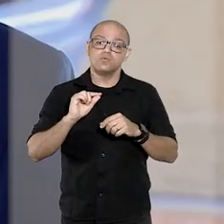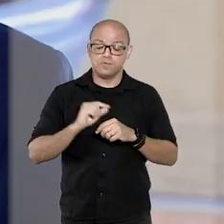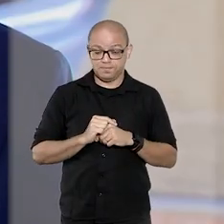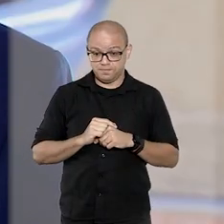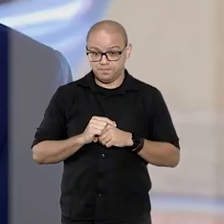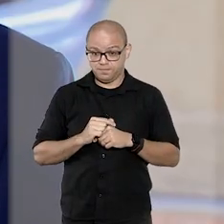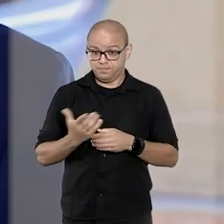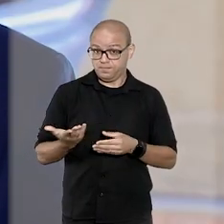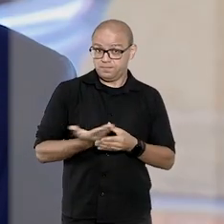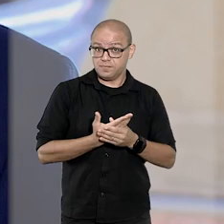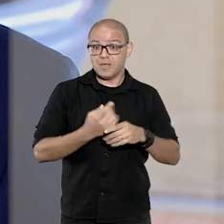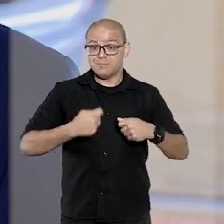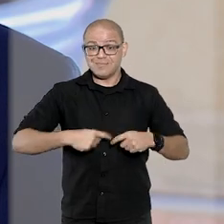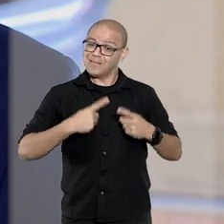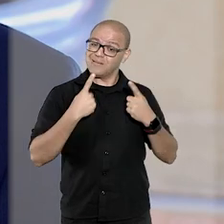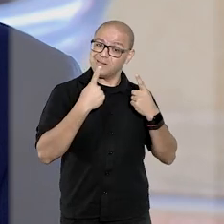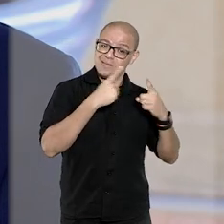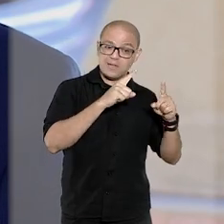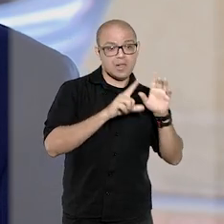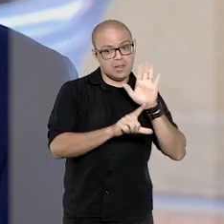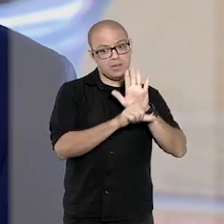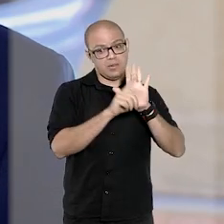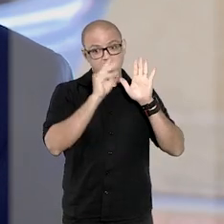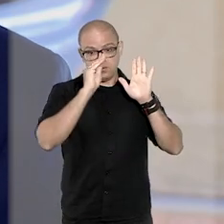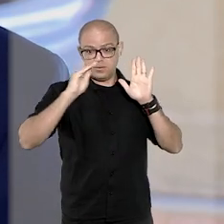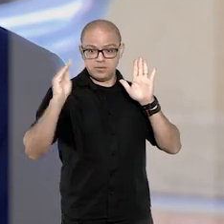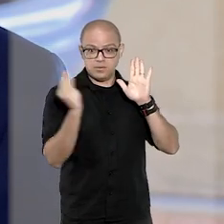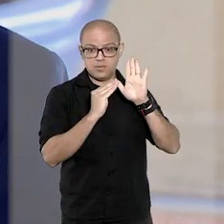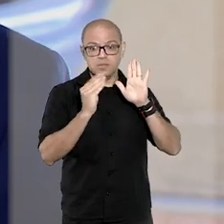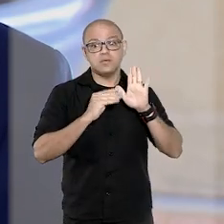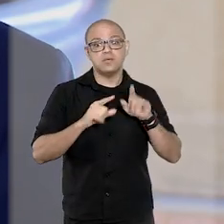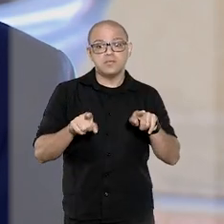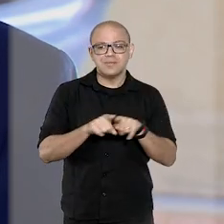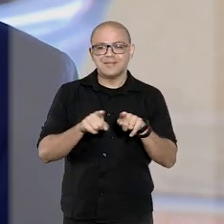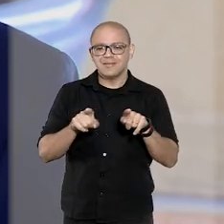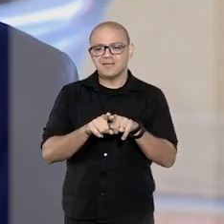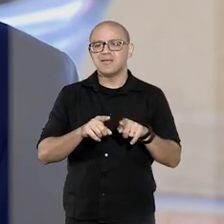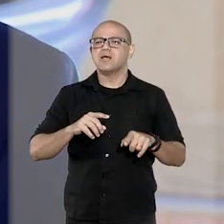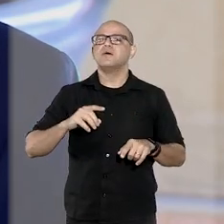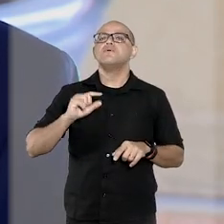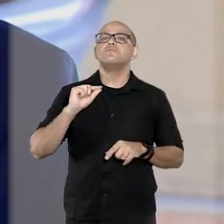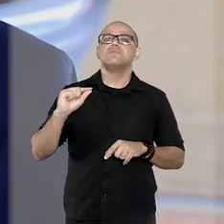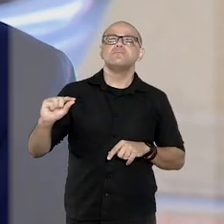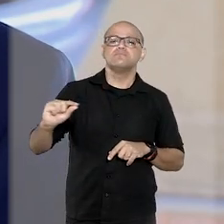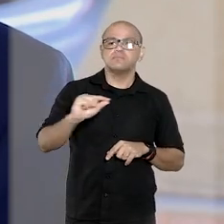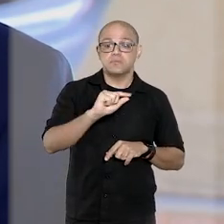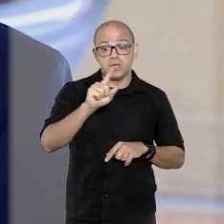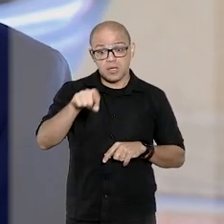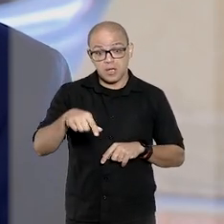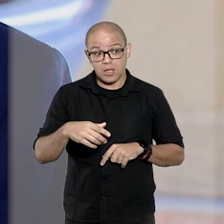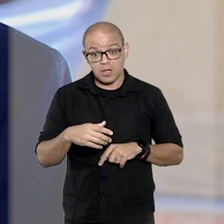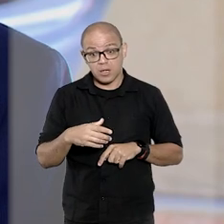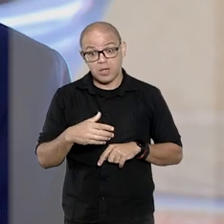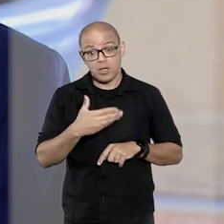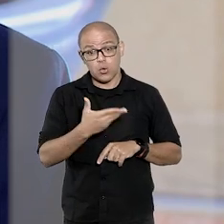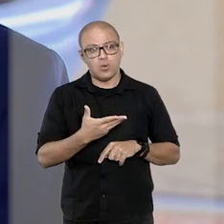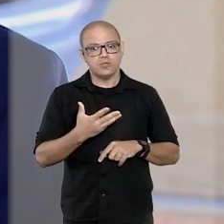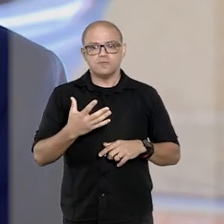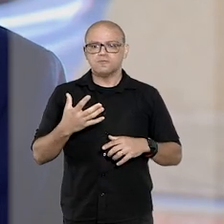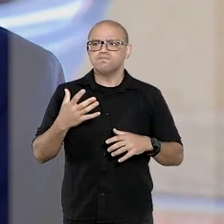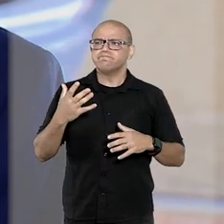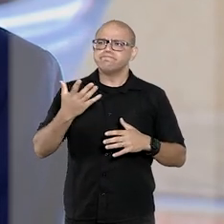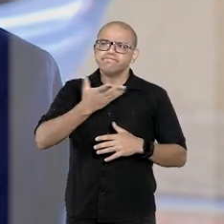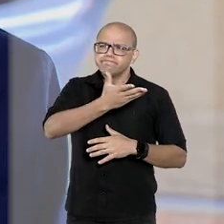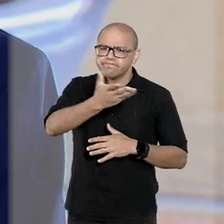moral tem que afrontar, ele tem que ser um ato ilegal e repudiado para causar uma certa transtorno,